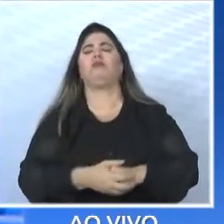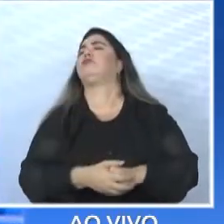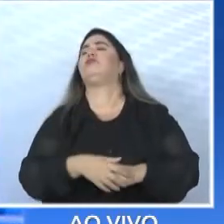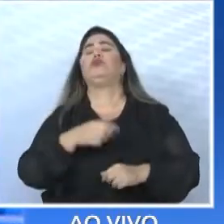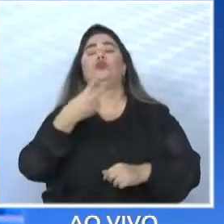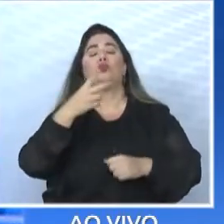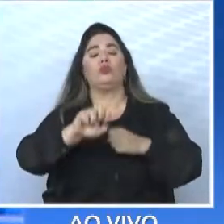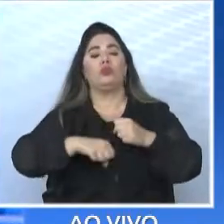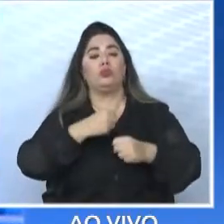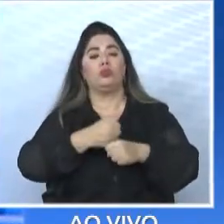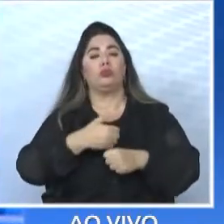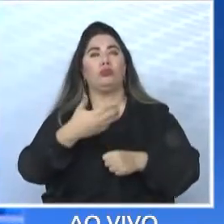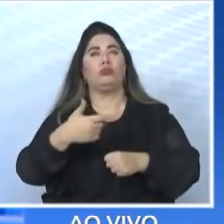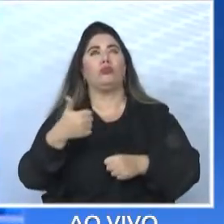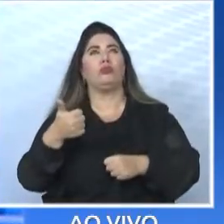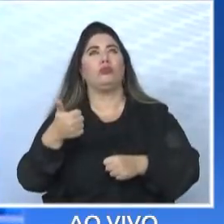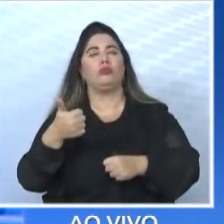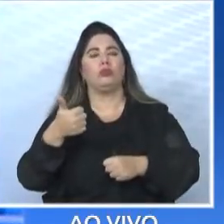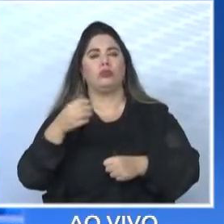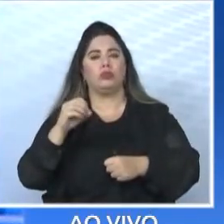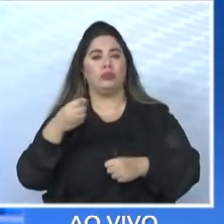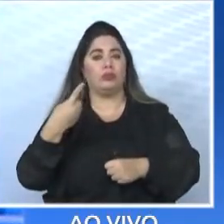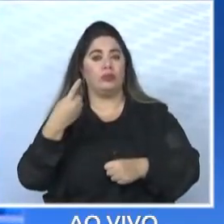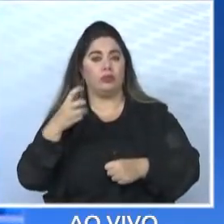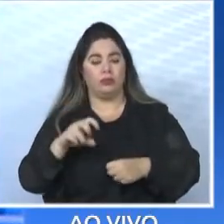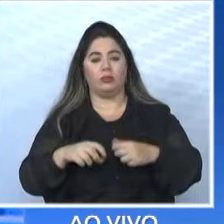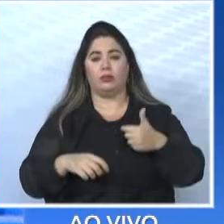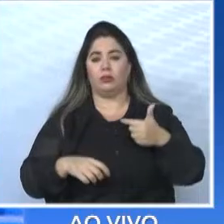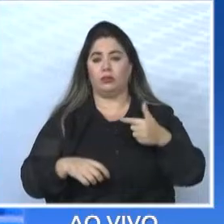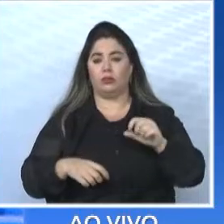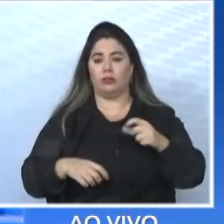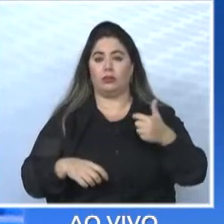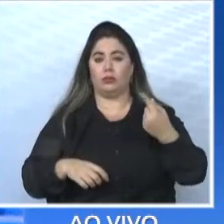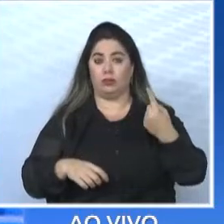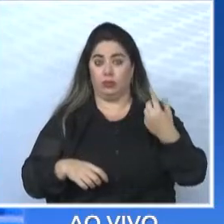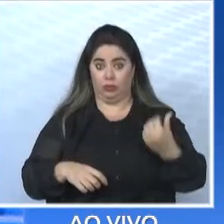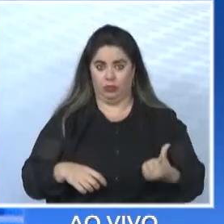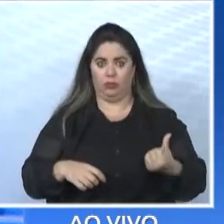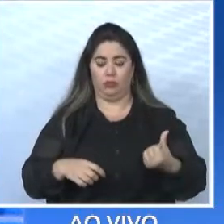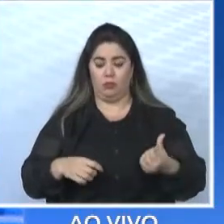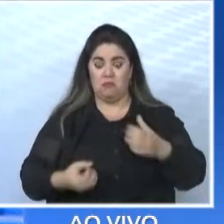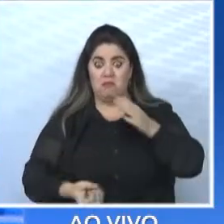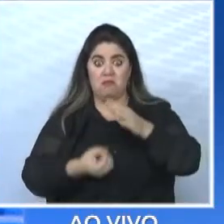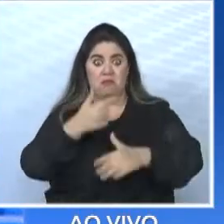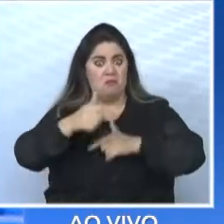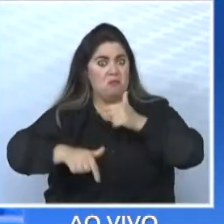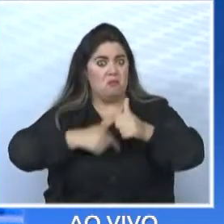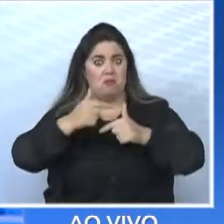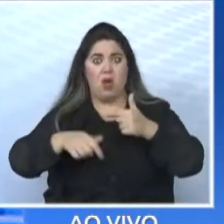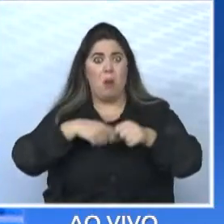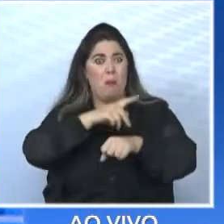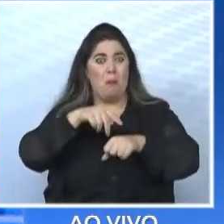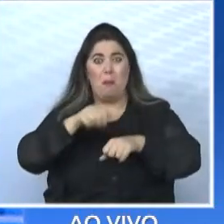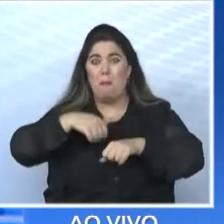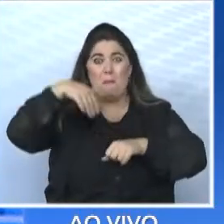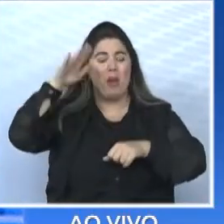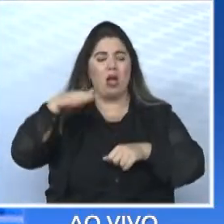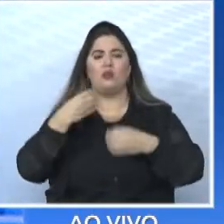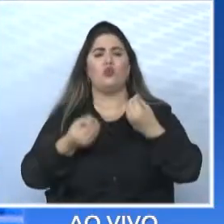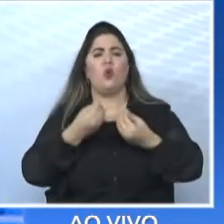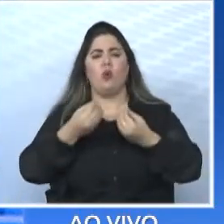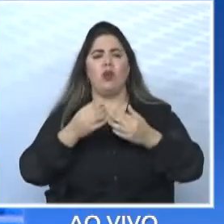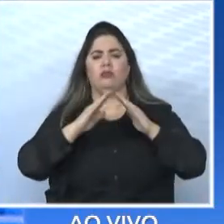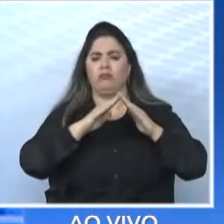2015, 2016, nós somos a cidade que mais gerou emprego no país. Como é que nós fizemos isso? Escola profissionalizante,